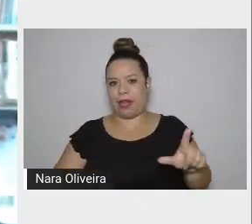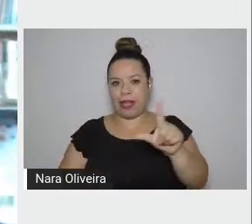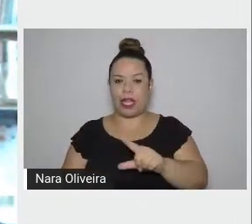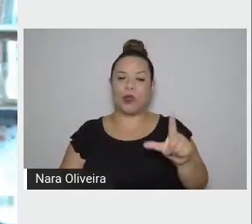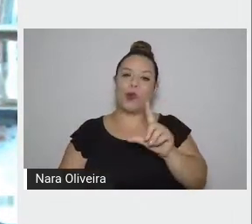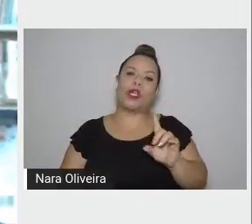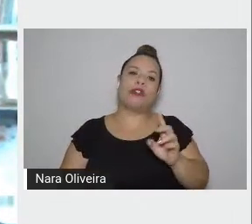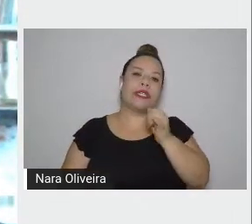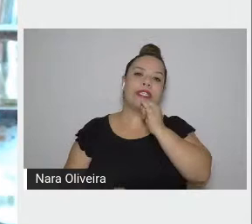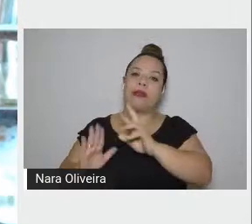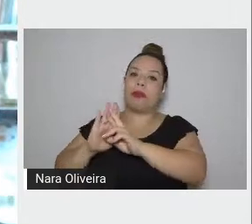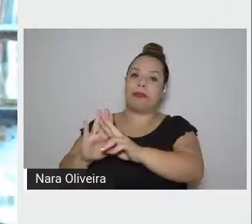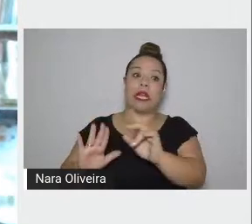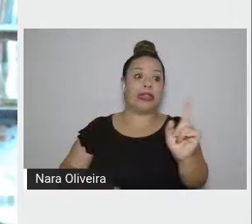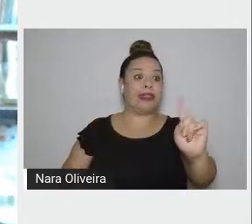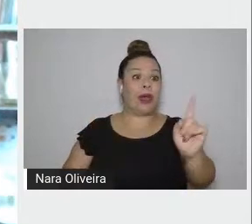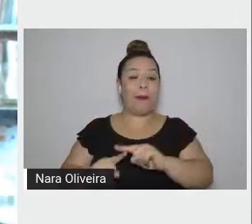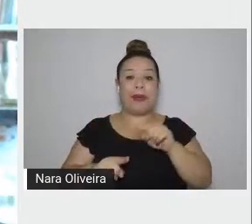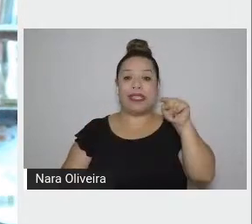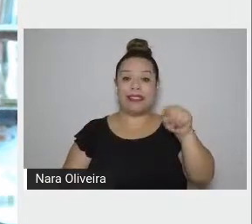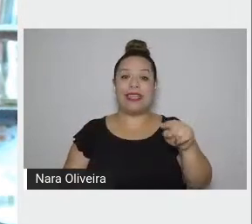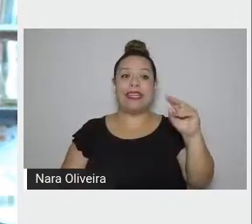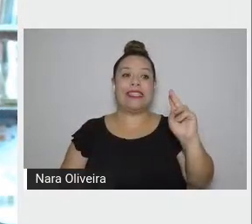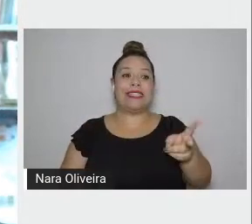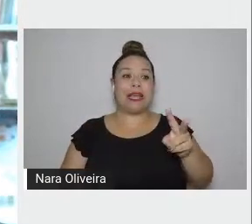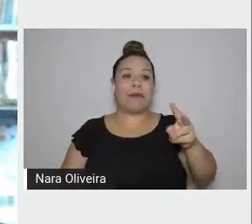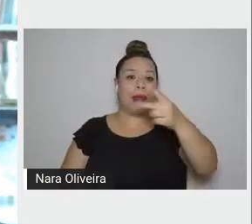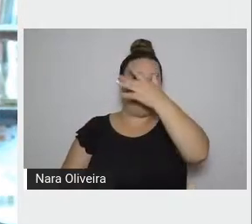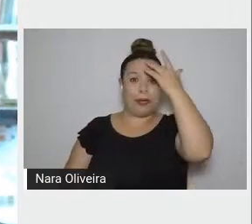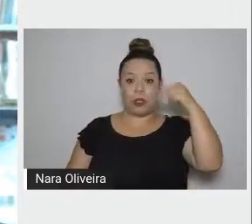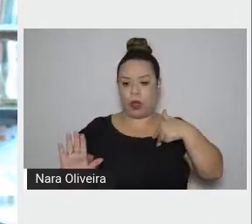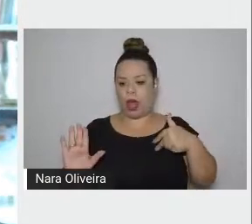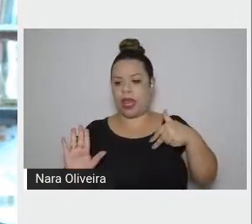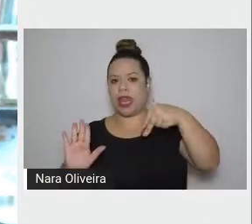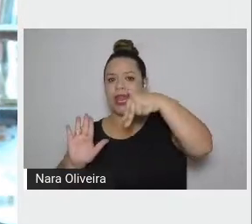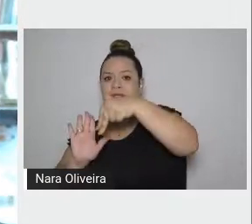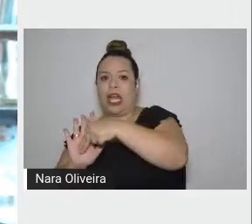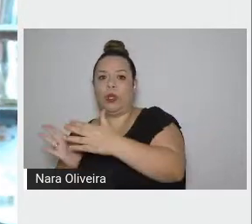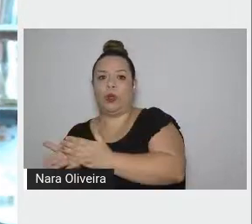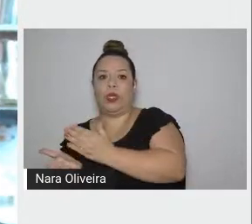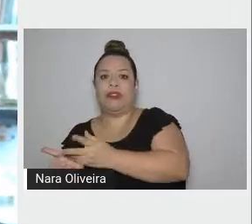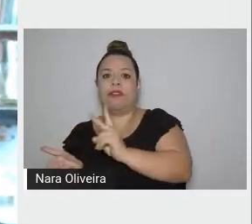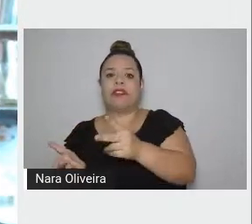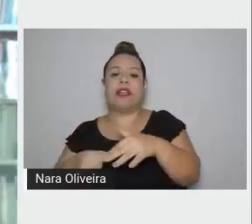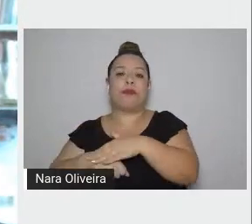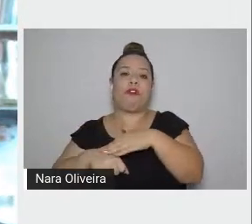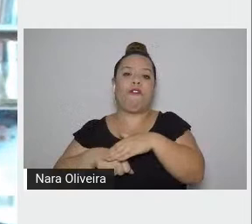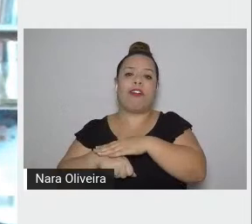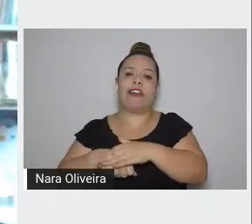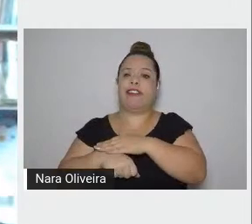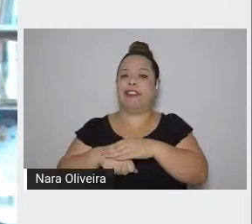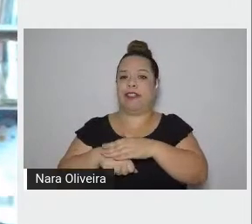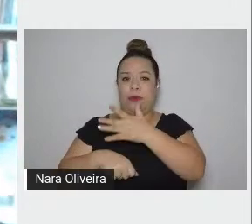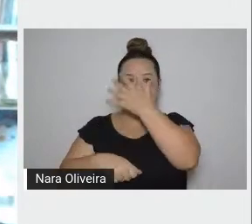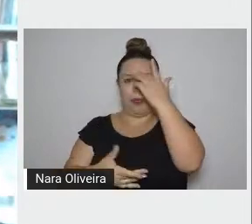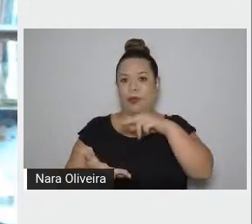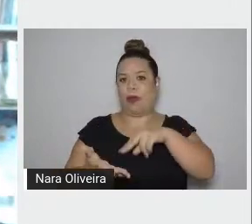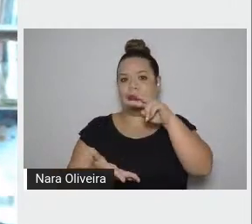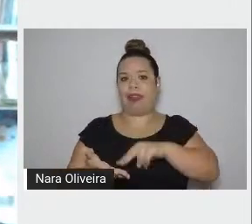mas ele está presente dentro dos seus livros, dialogando o tempo todo com os leitores.